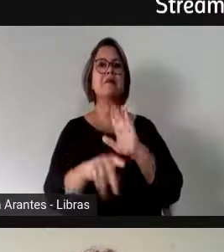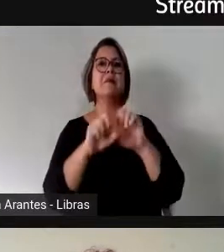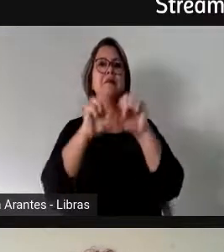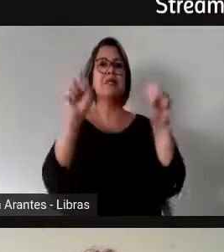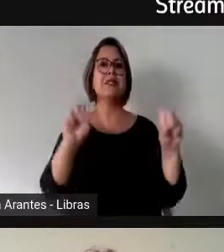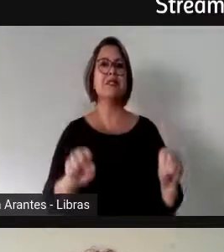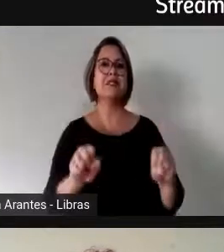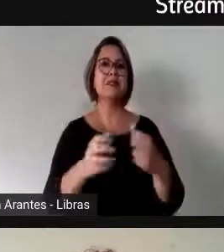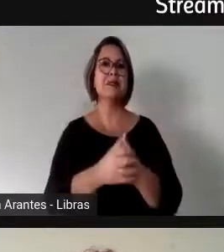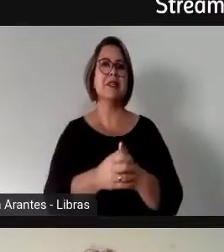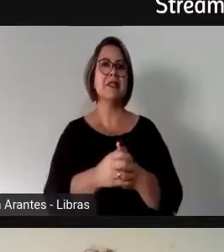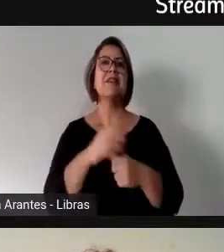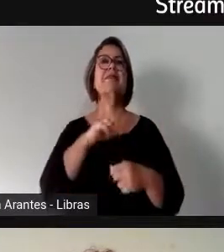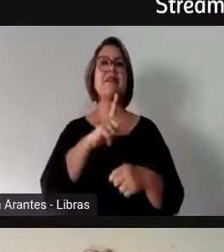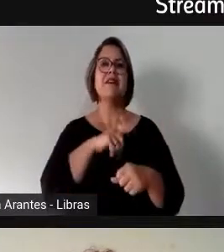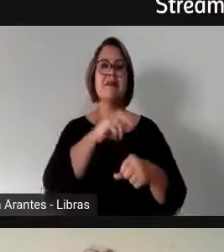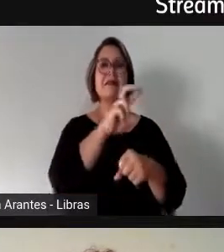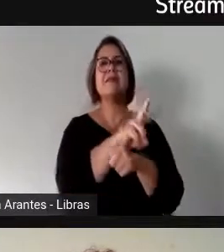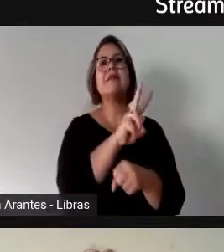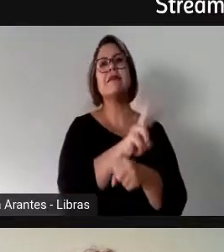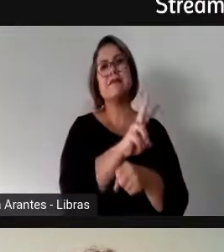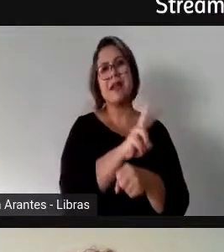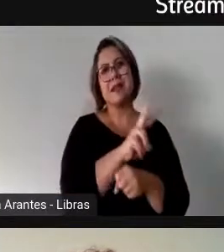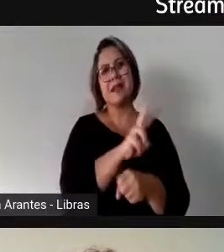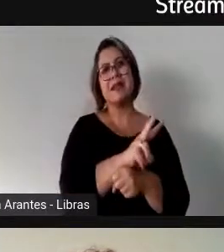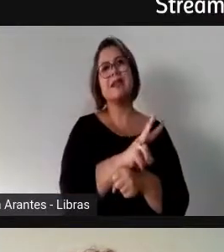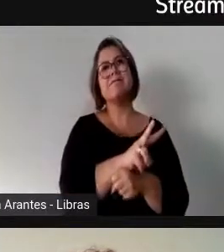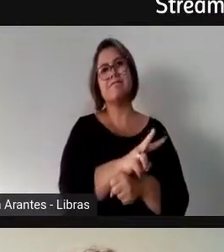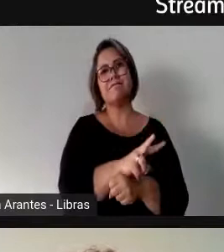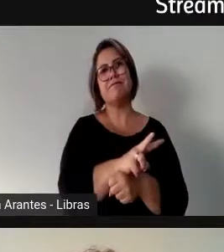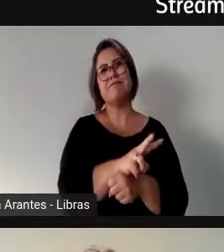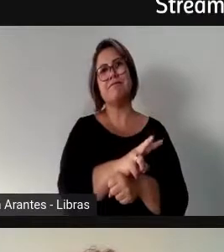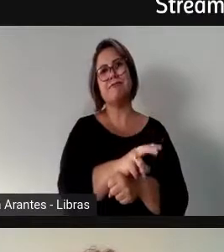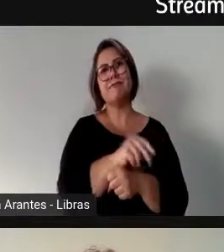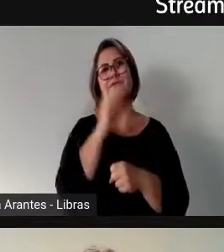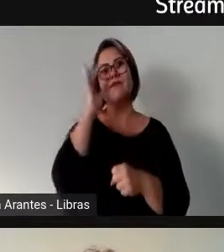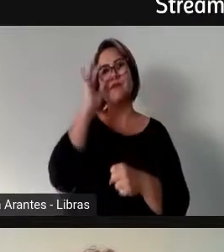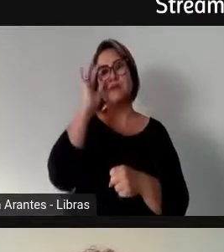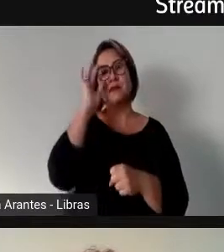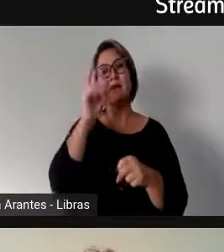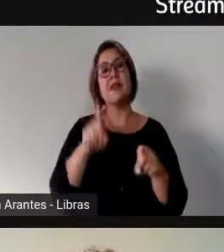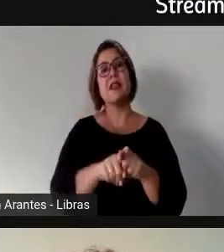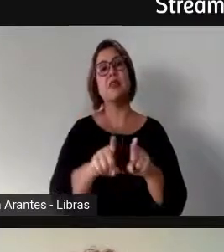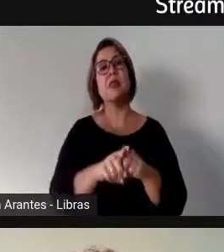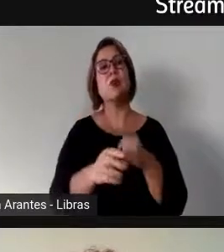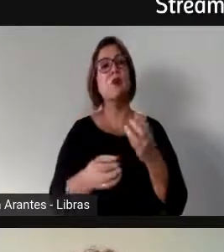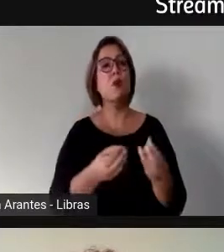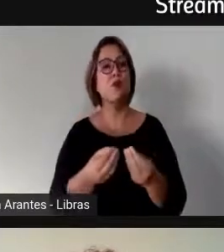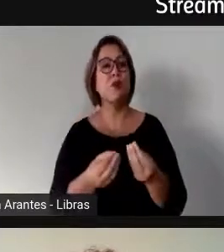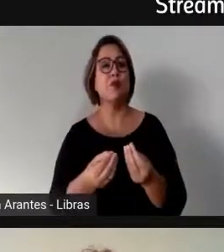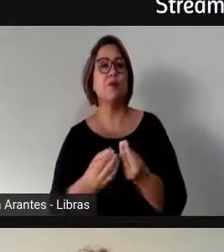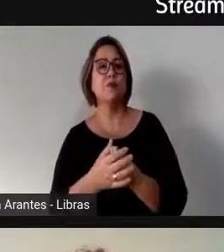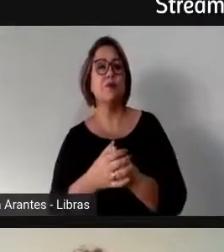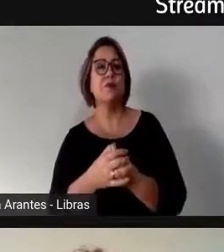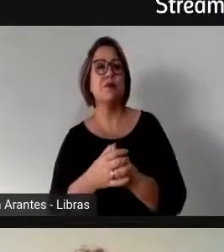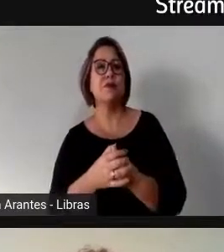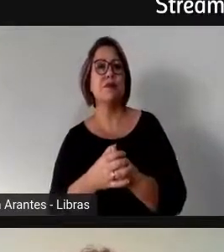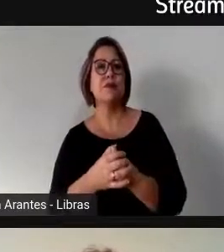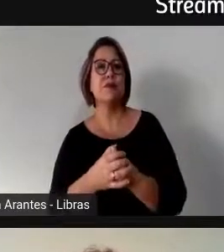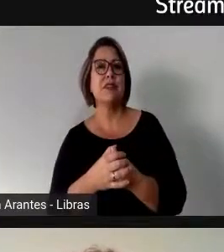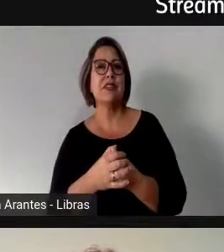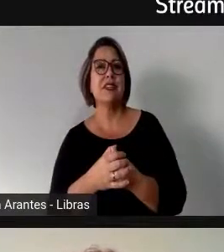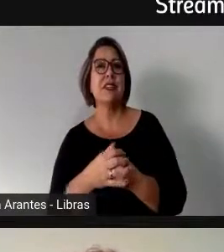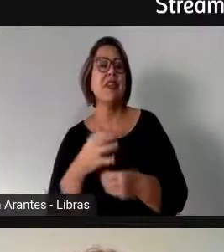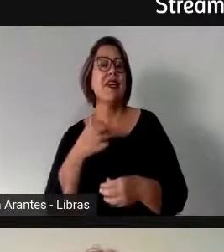a reserva de vagas, a parte fato eu tendo a não gostar muito dessa